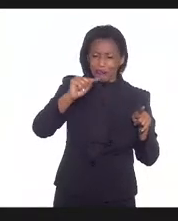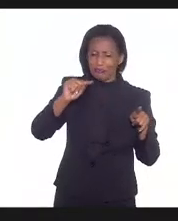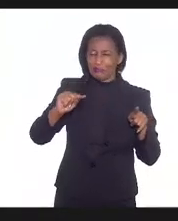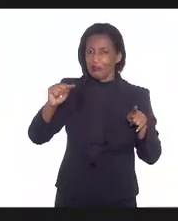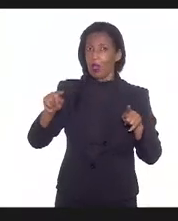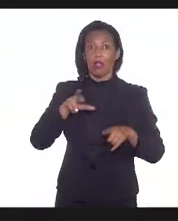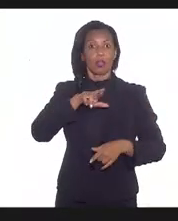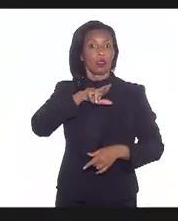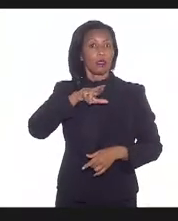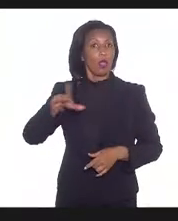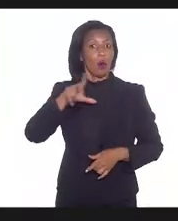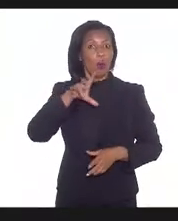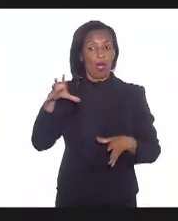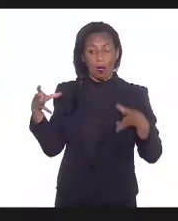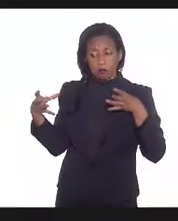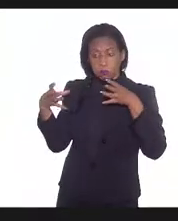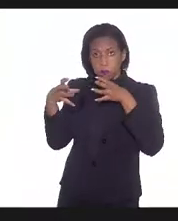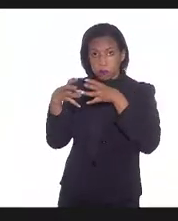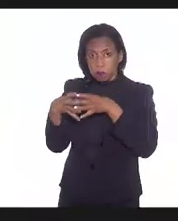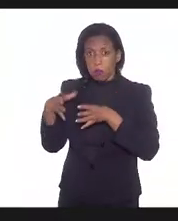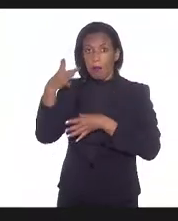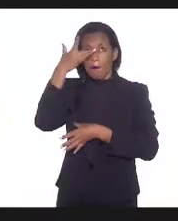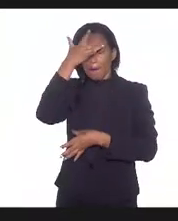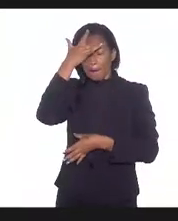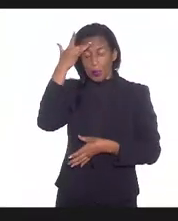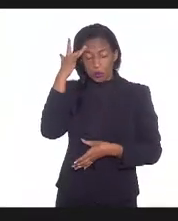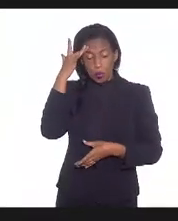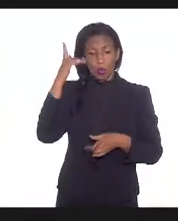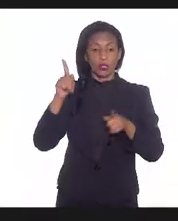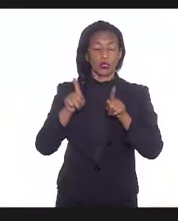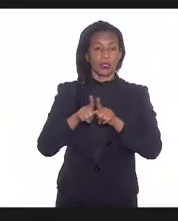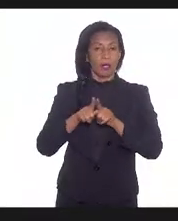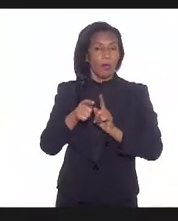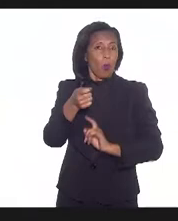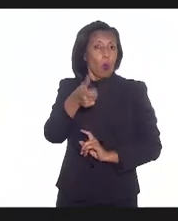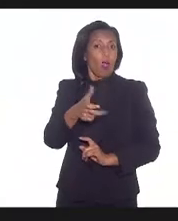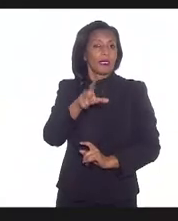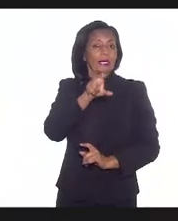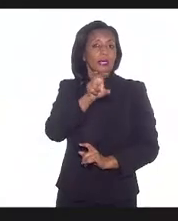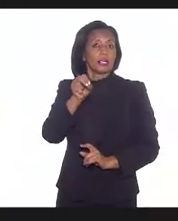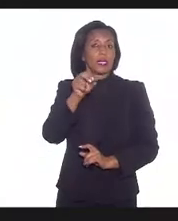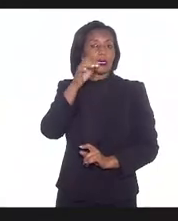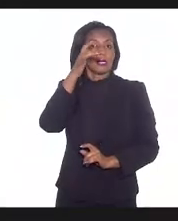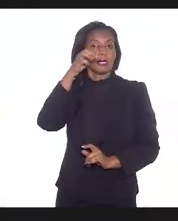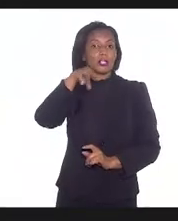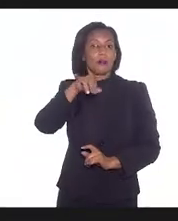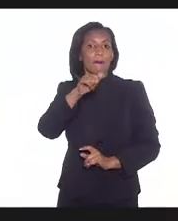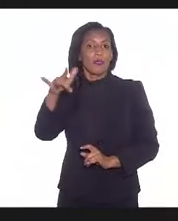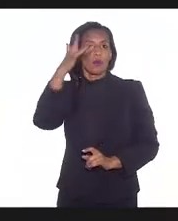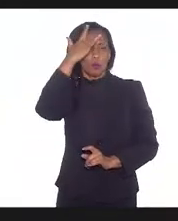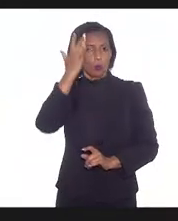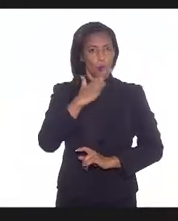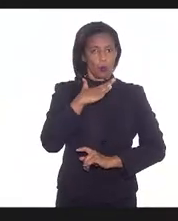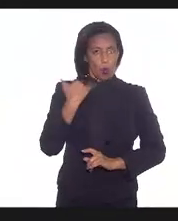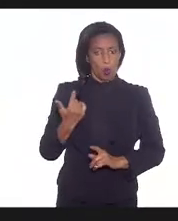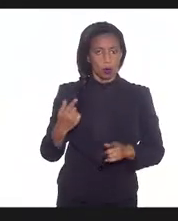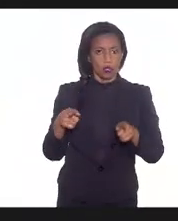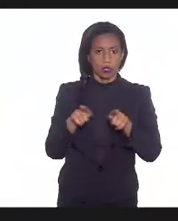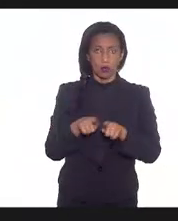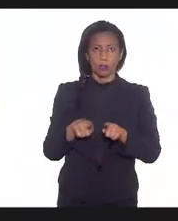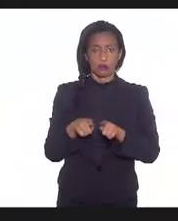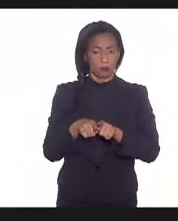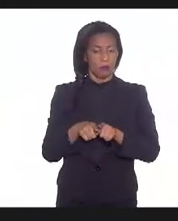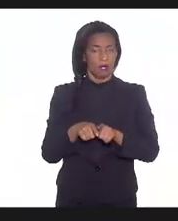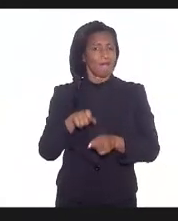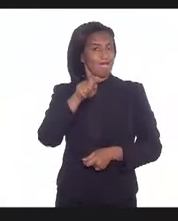amontoado de pessoas que chegando aí já aos quase meio milhão de mortos no país. Então, era um recorte